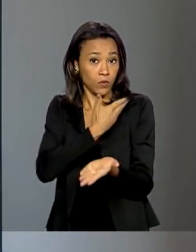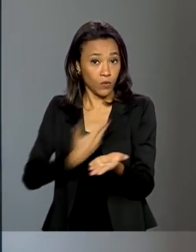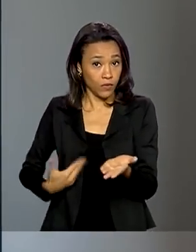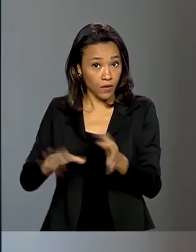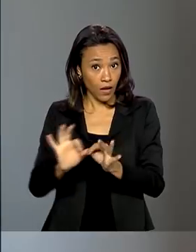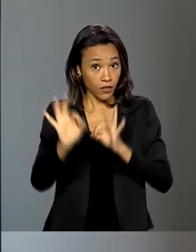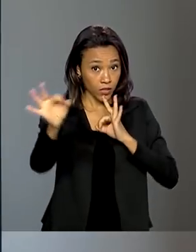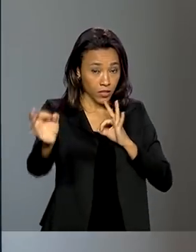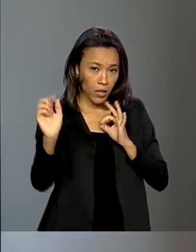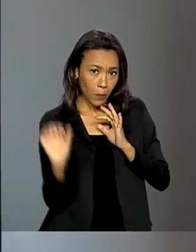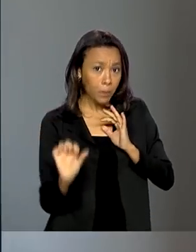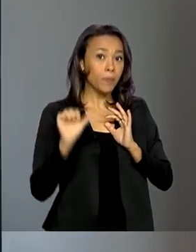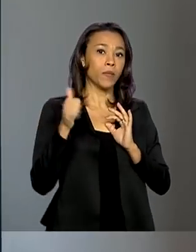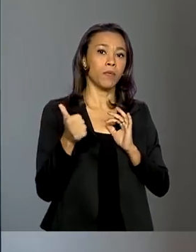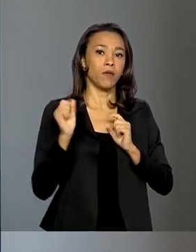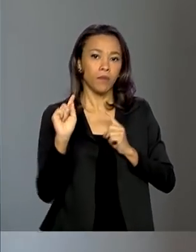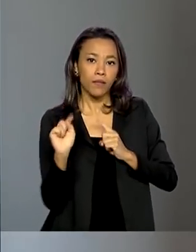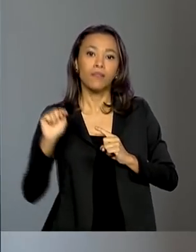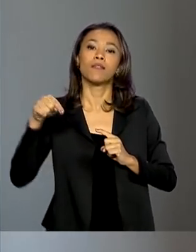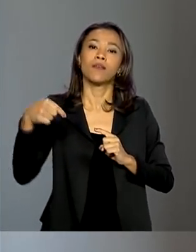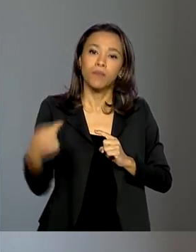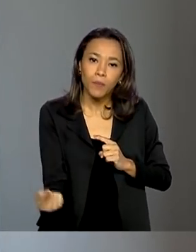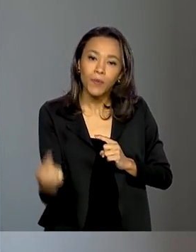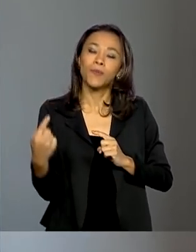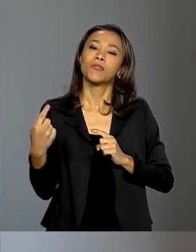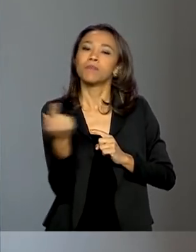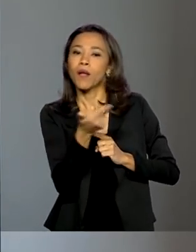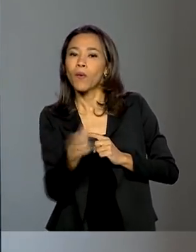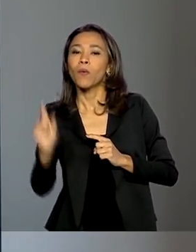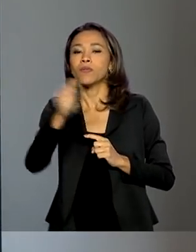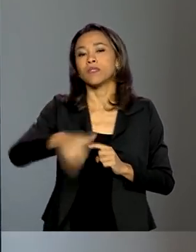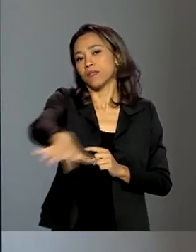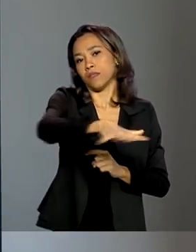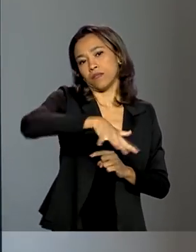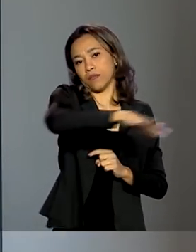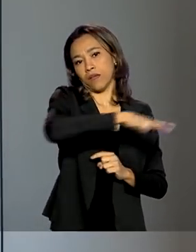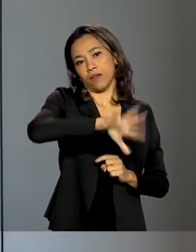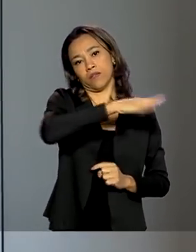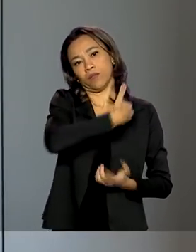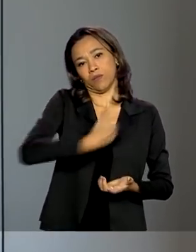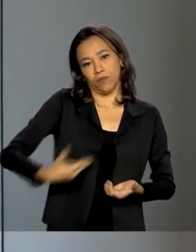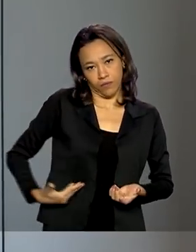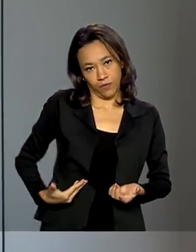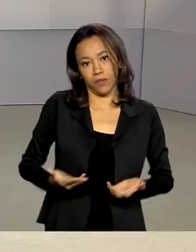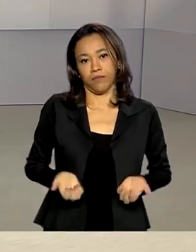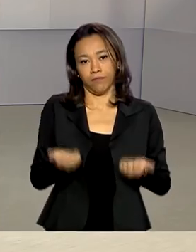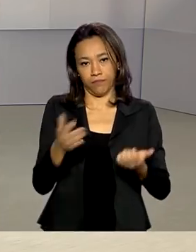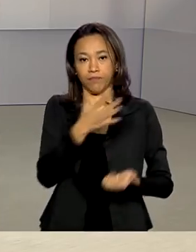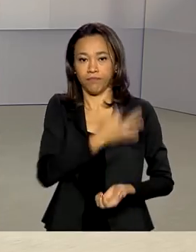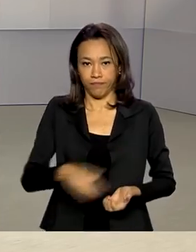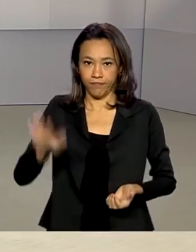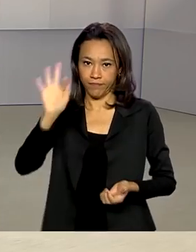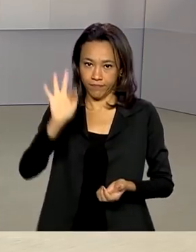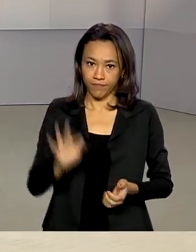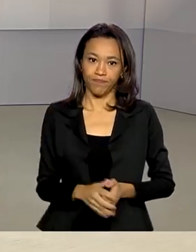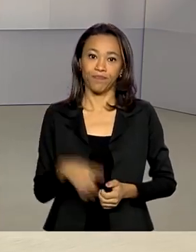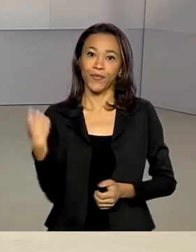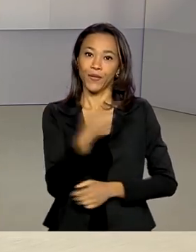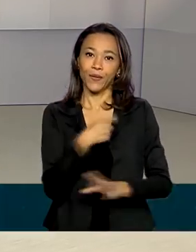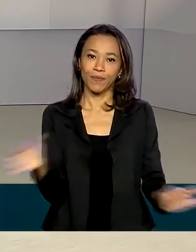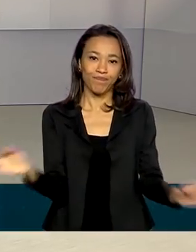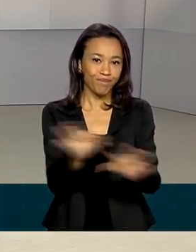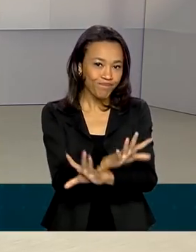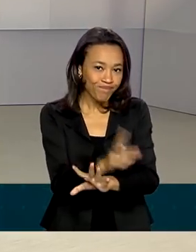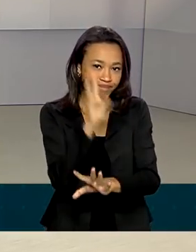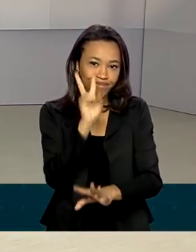primeiro passo para depois poder escalar isso para outros serviços públicos prestados pelo governo federal. A gente fica